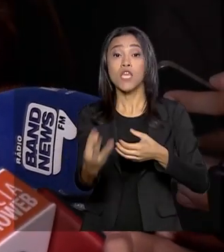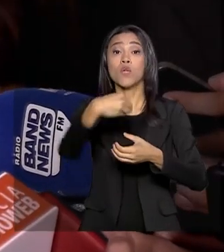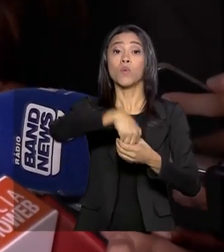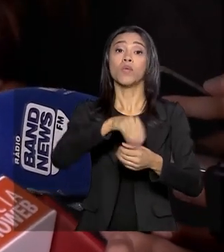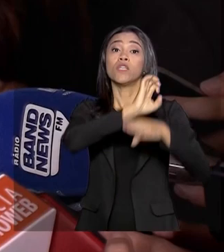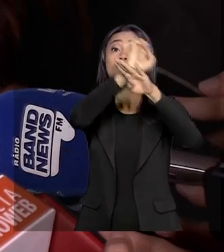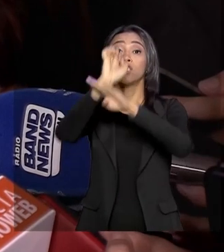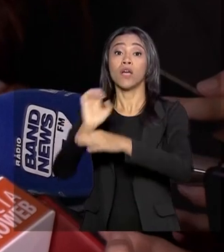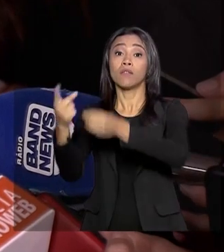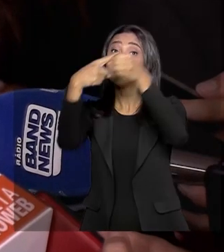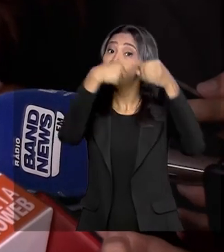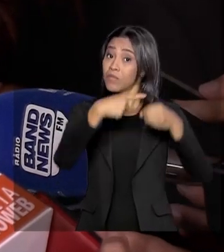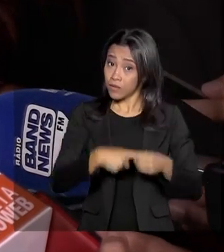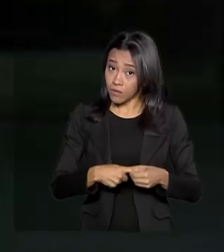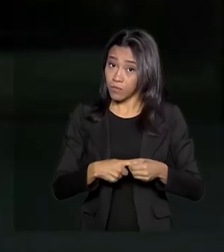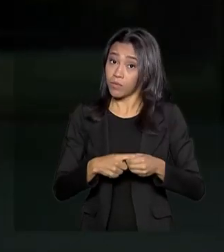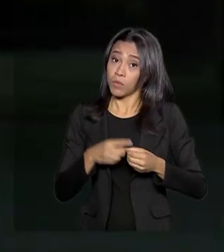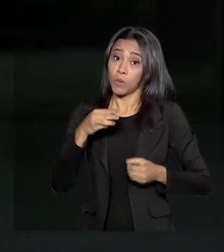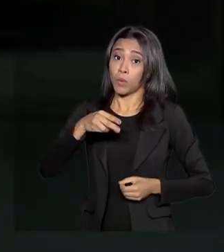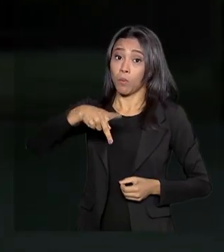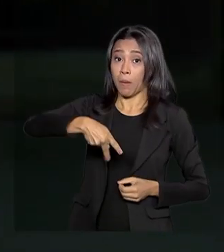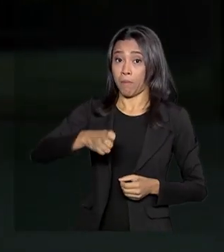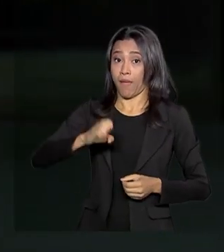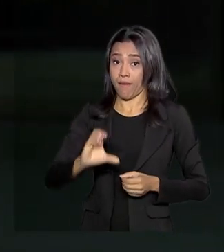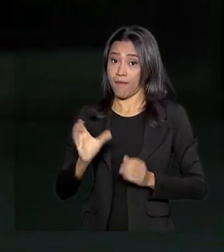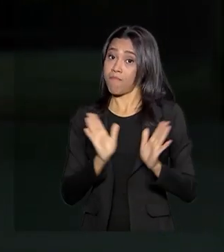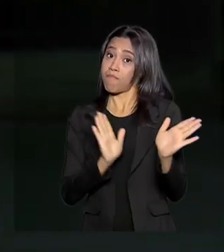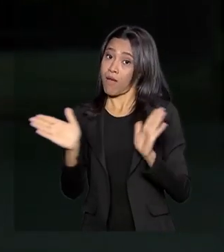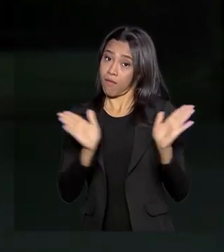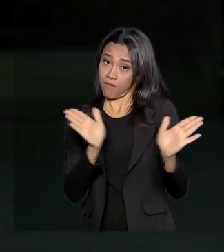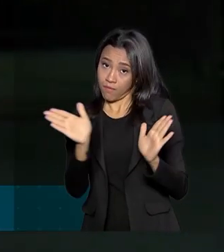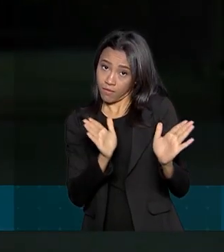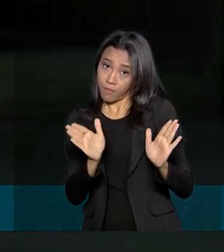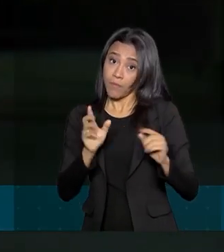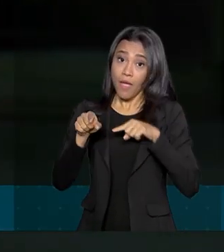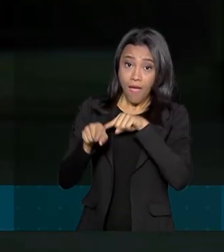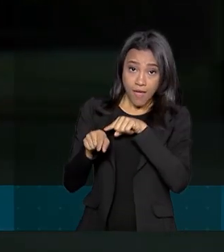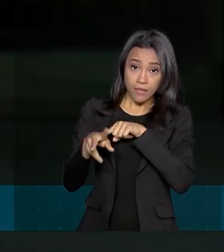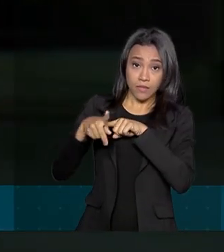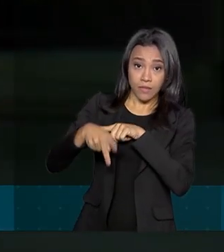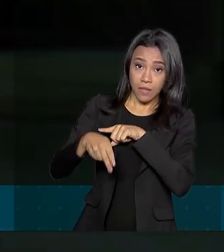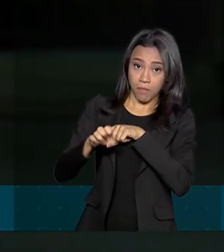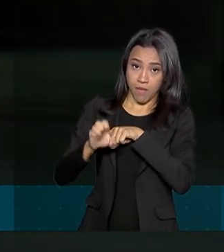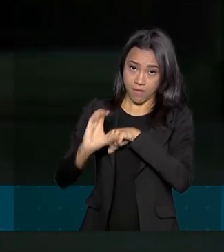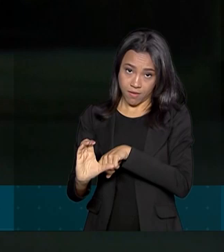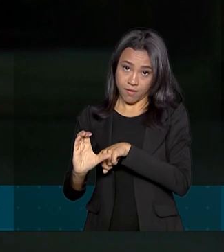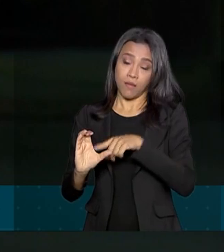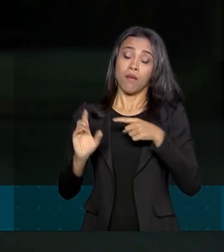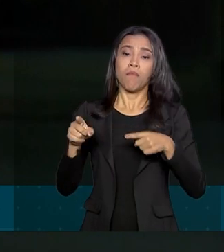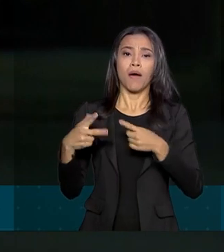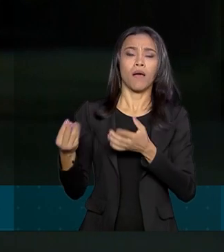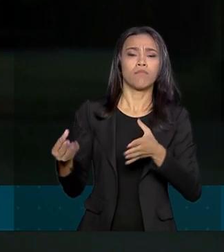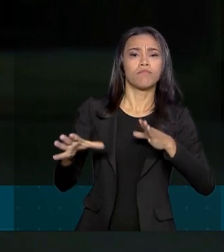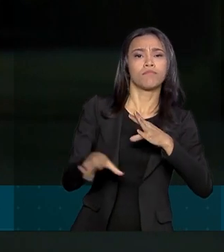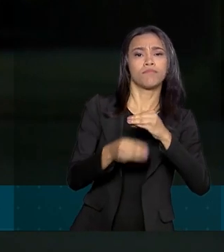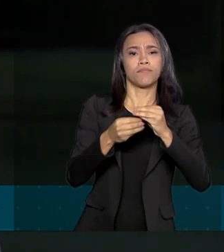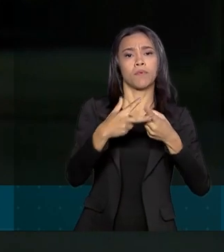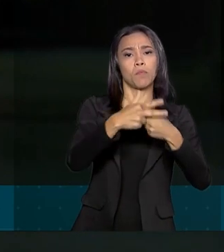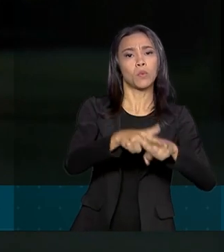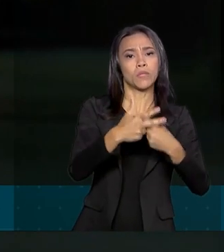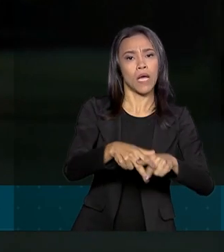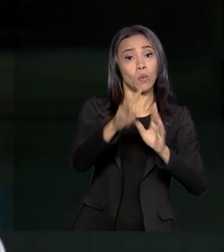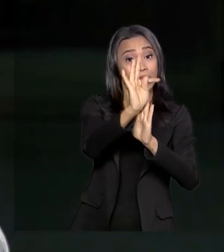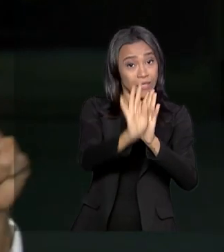municípios numa PEC paralela. Essa PEC paralela para tratar de eventuais alterações no texto da reforma é